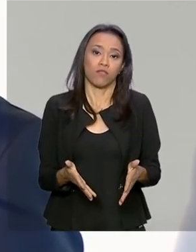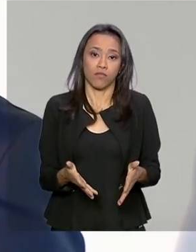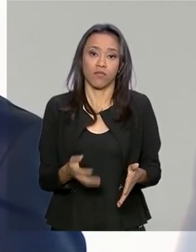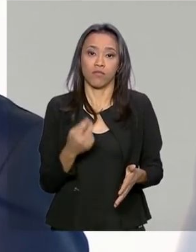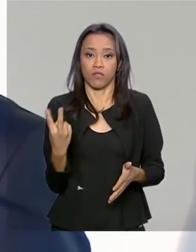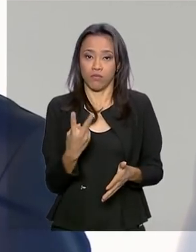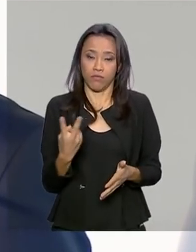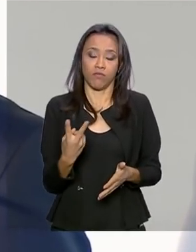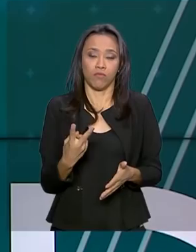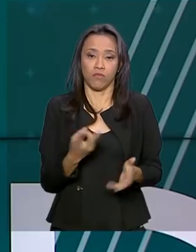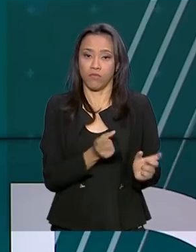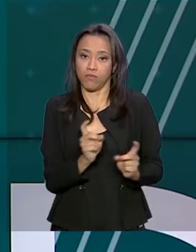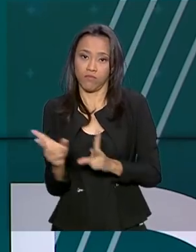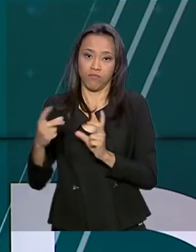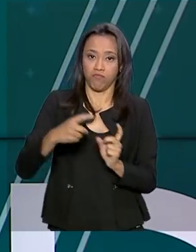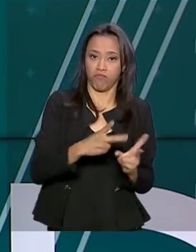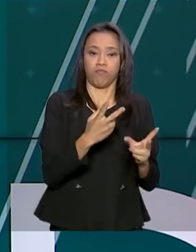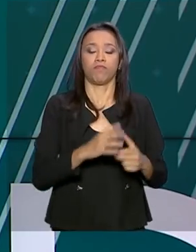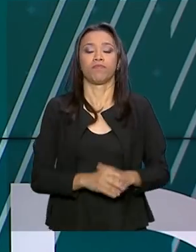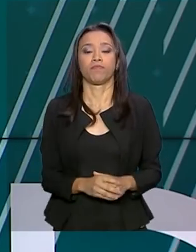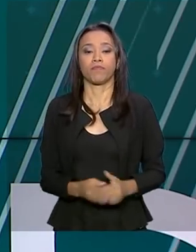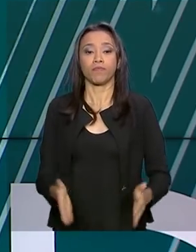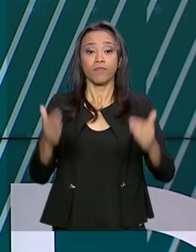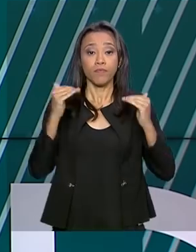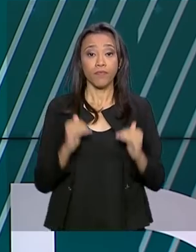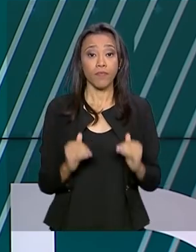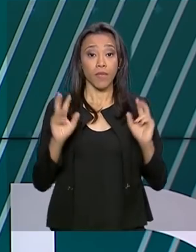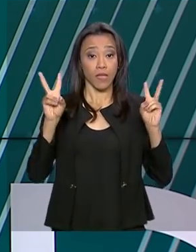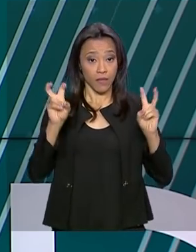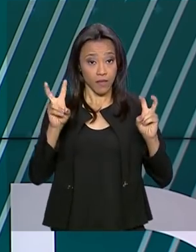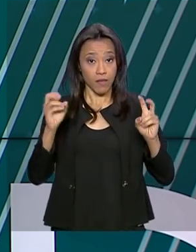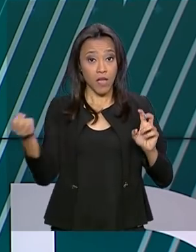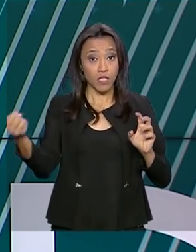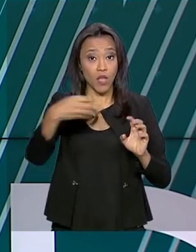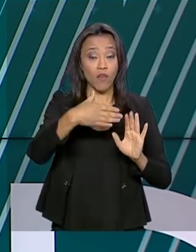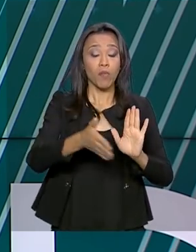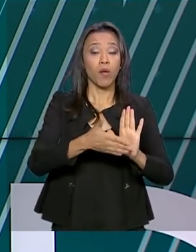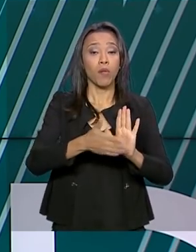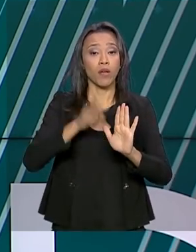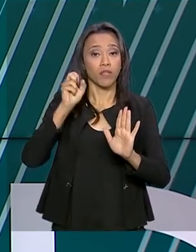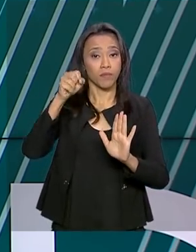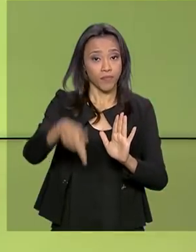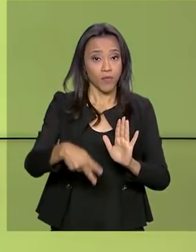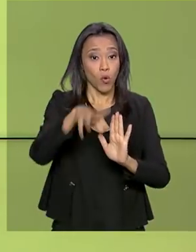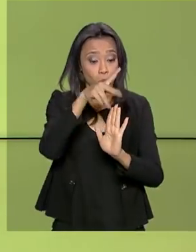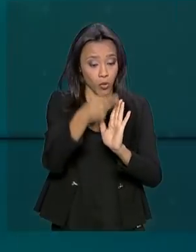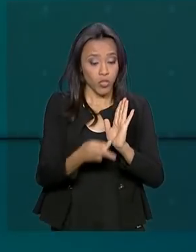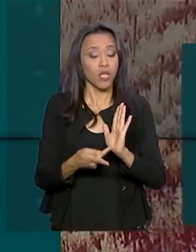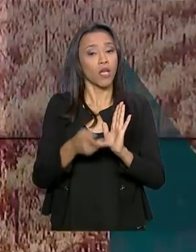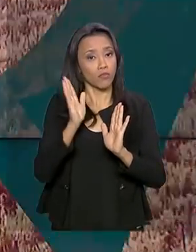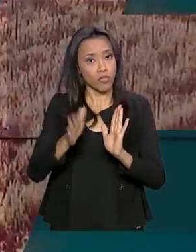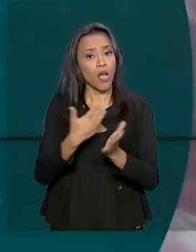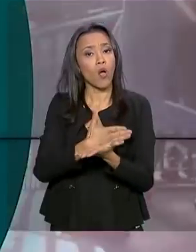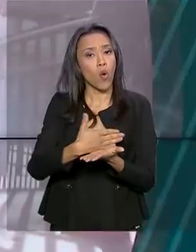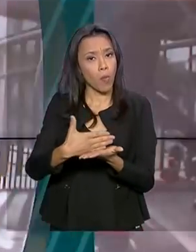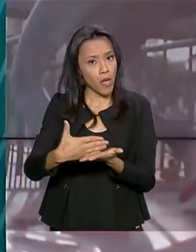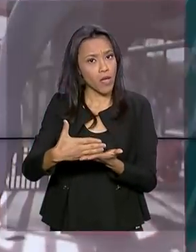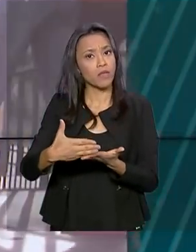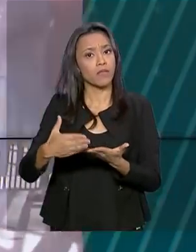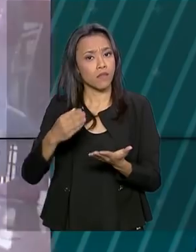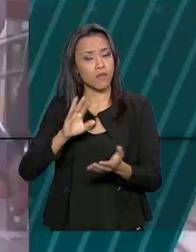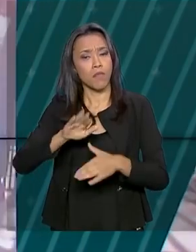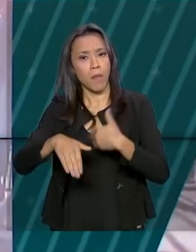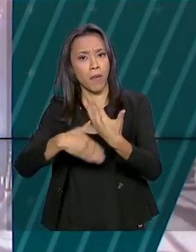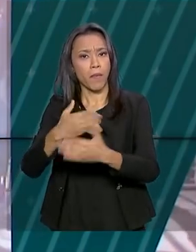importações. Vamos falar agora de nova previdência. O projeto começa a tramitar hoje no plenário do Senado.